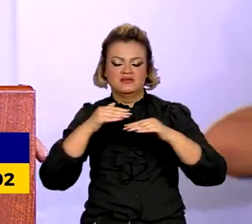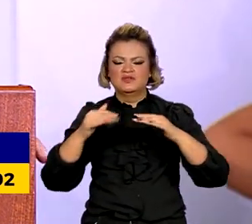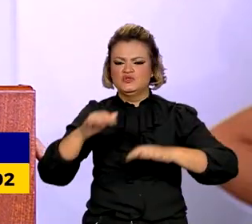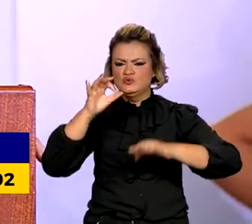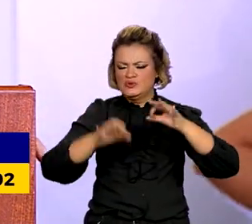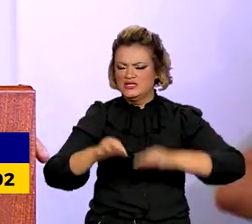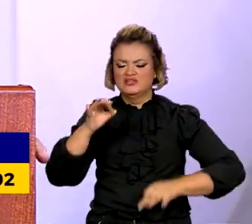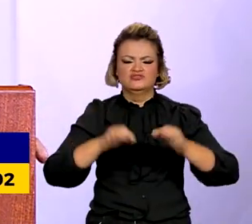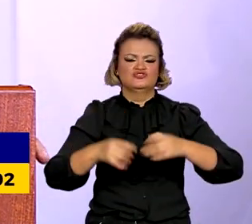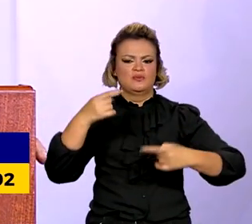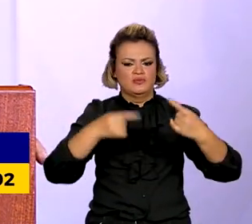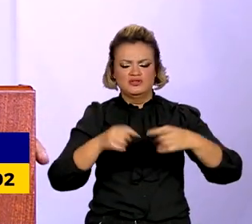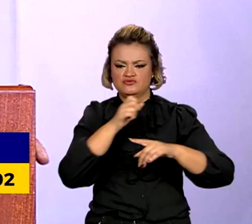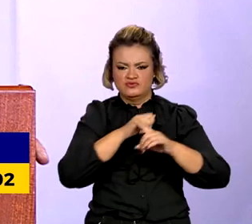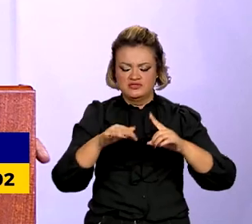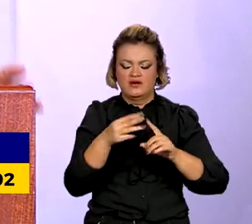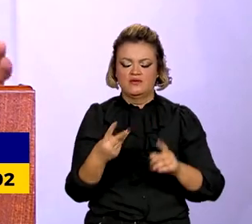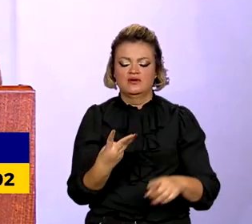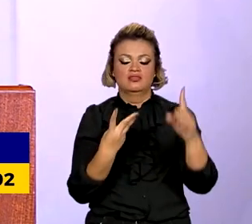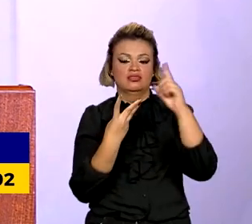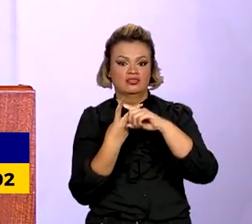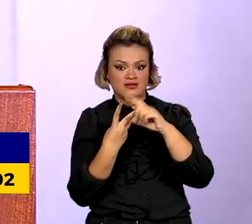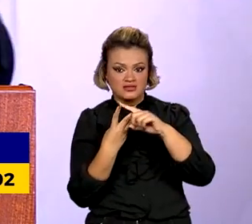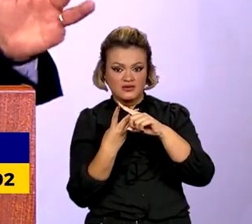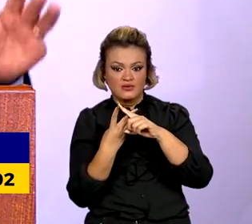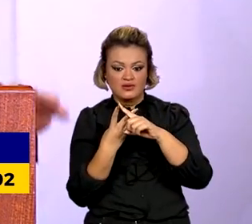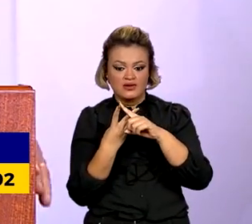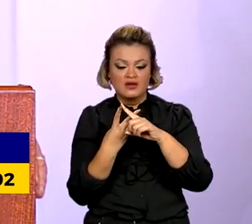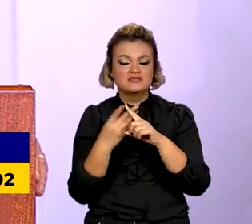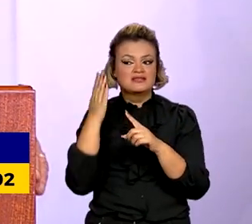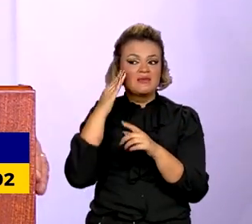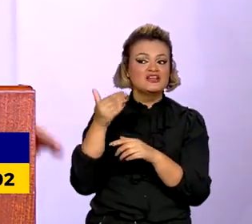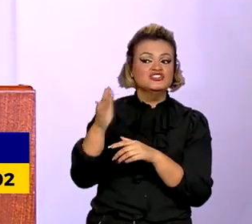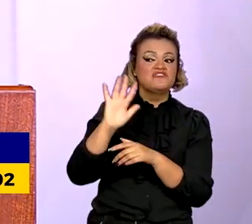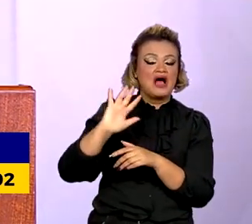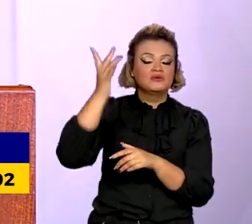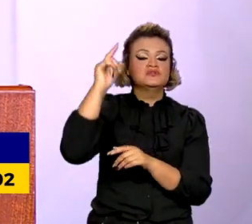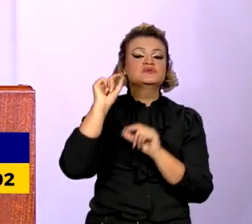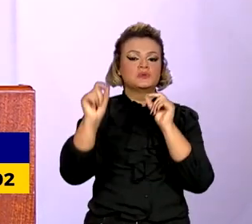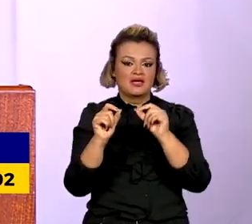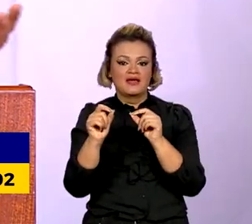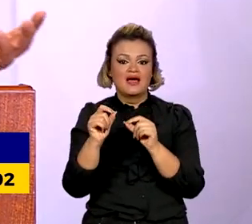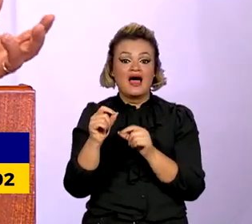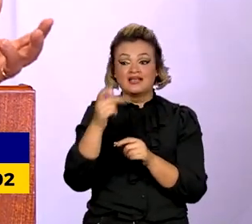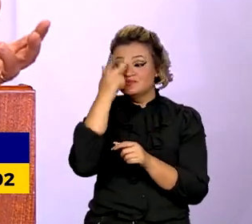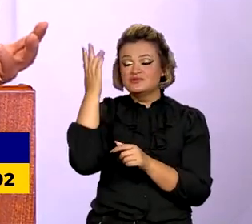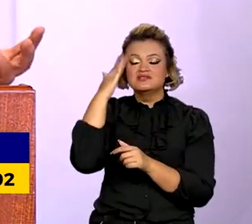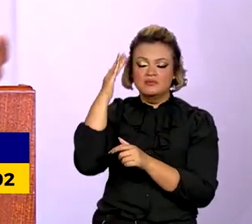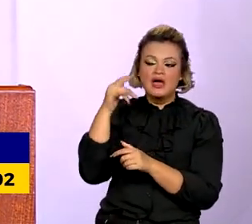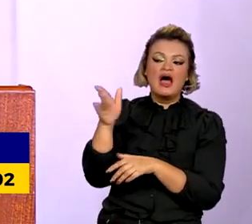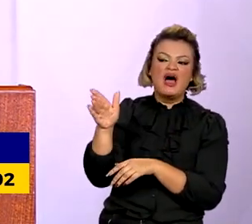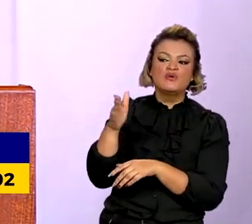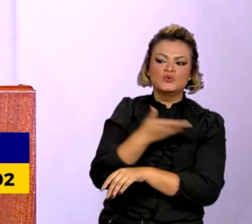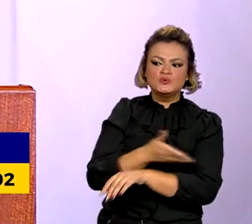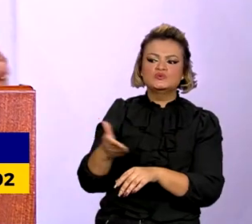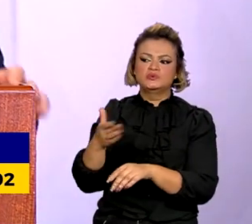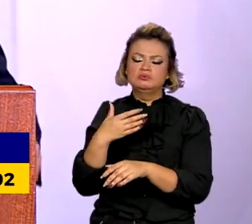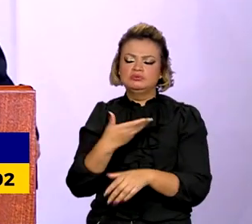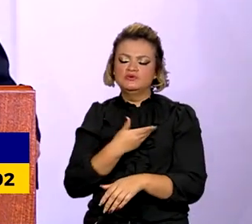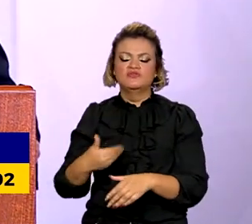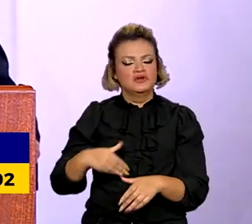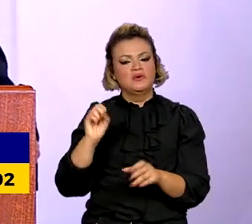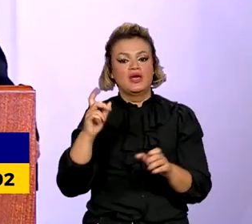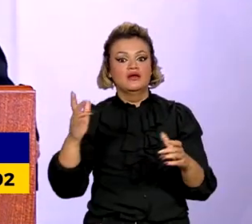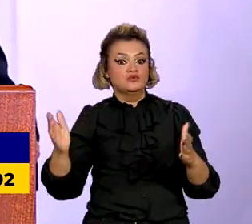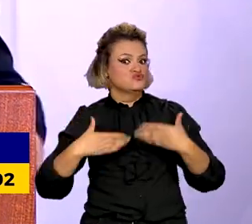jurídica, estabilidade social. E terceiro, previsibilidade. As pessoas têm que saber o que vai acontecer, ninguém pode ser pego de